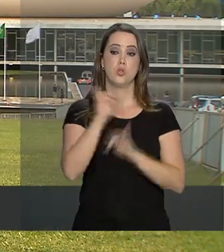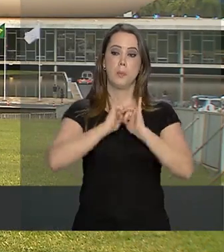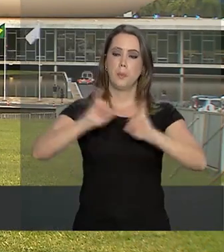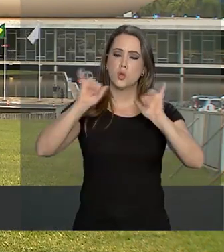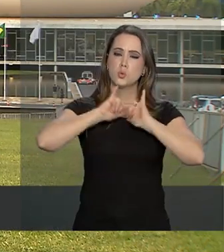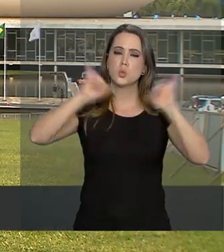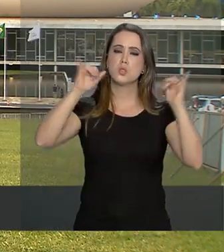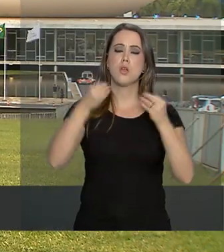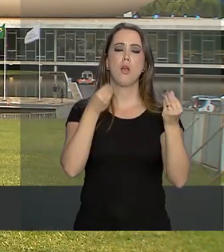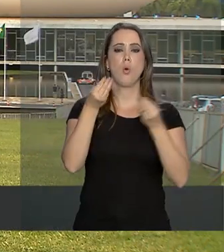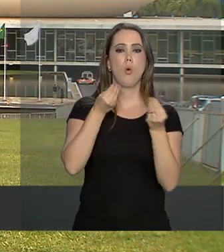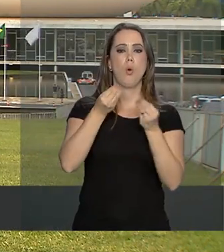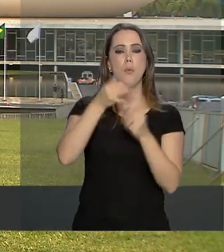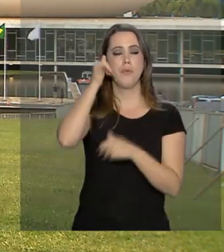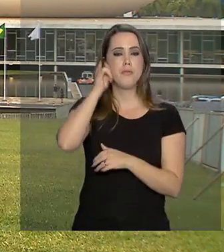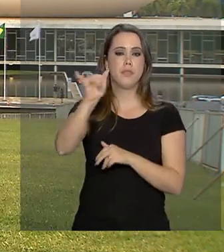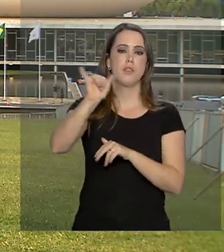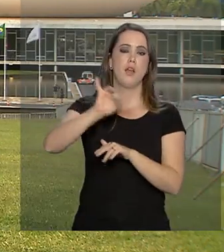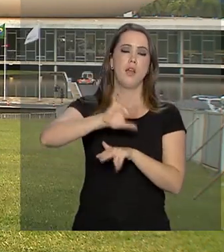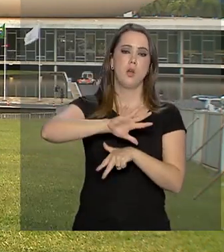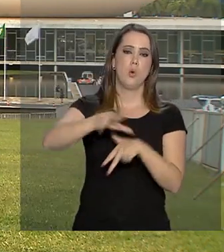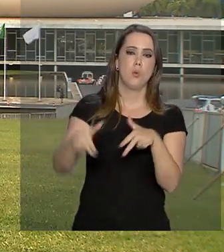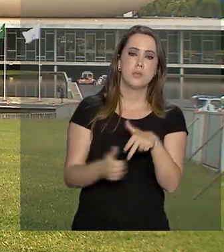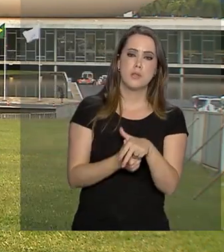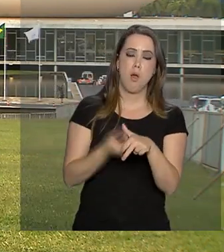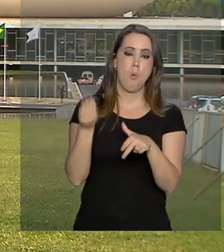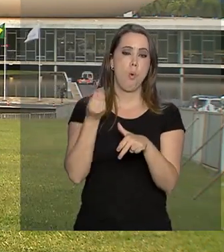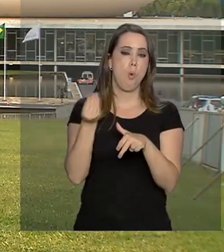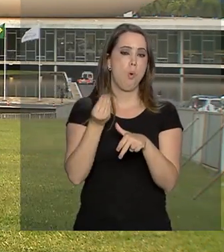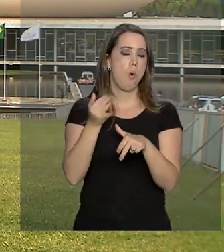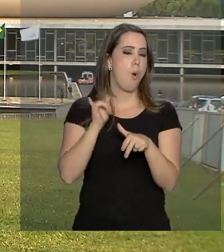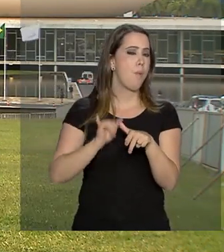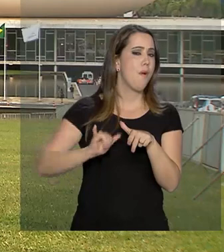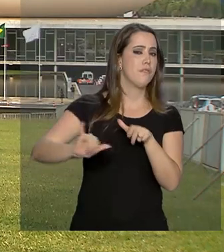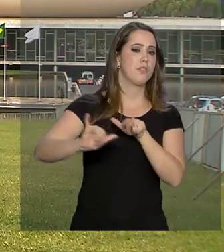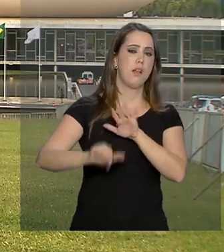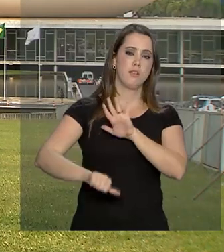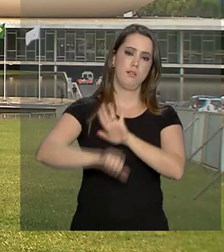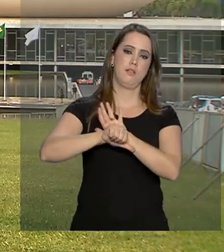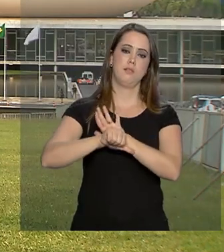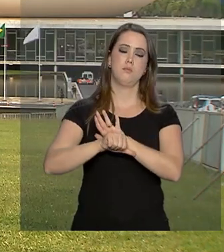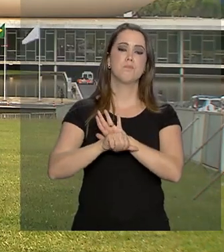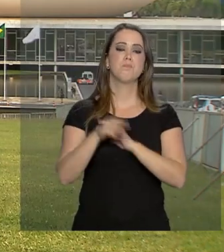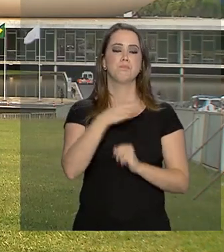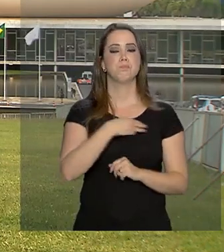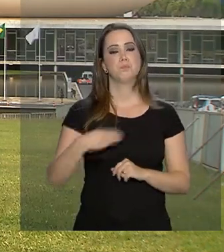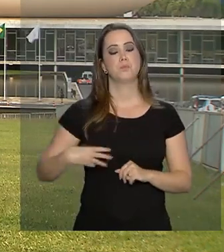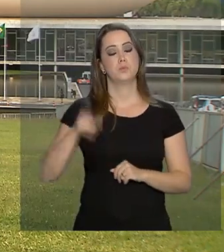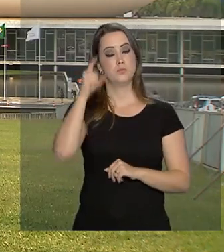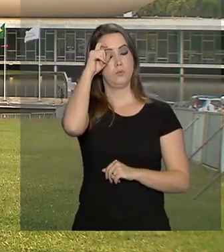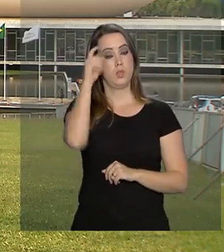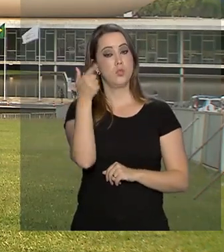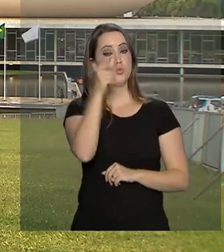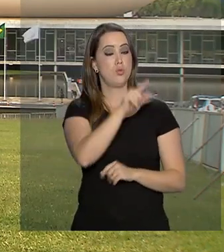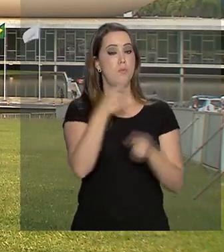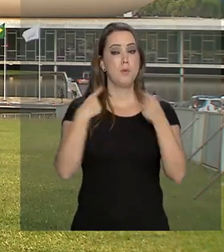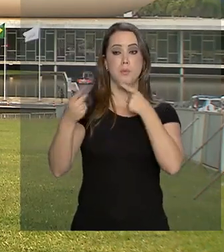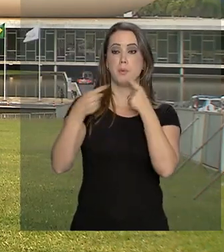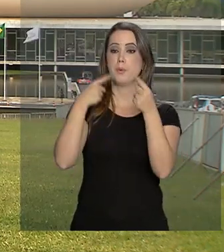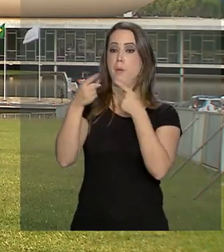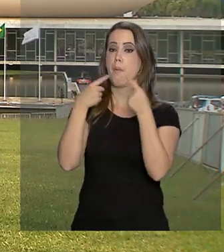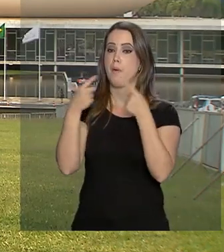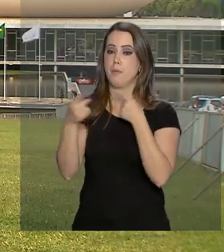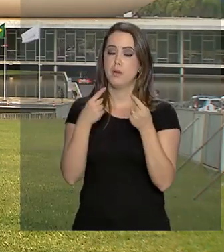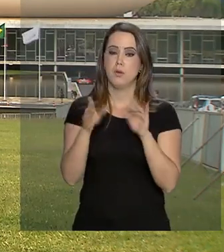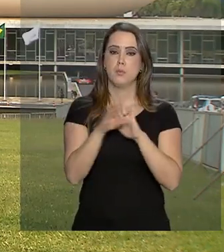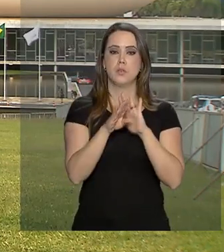medidas de combate à criminalidade e à corrupção, o ministro da Justiça e Segurança Pública, Sérgio Moro, voltou a debater a proposta